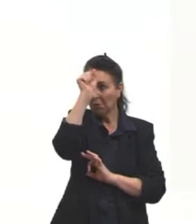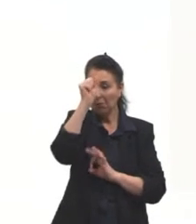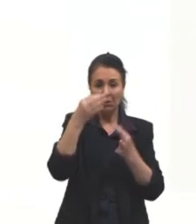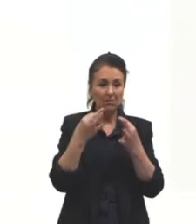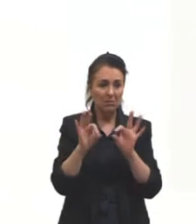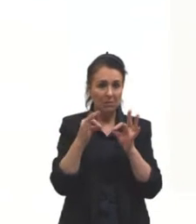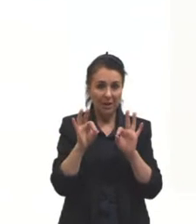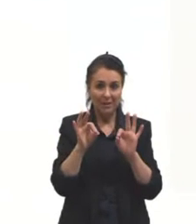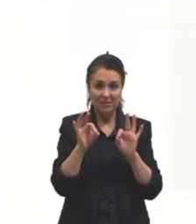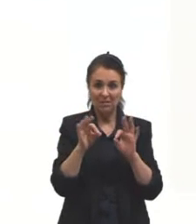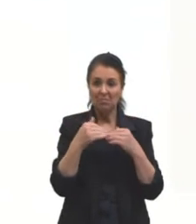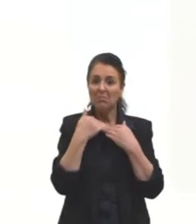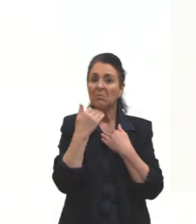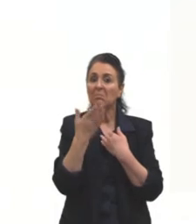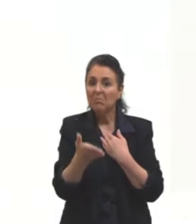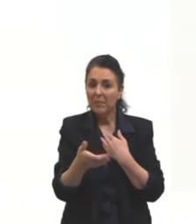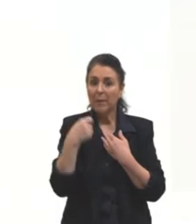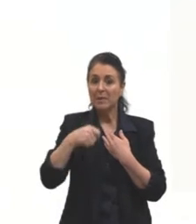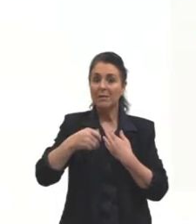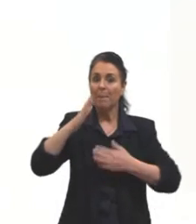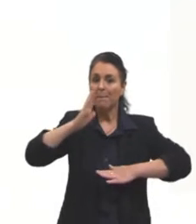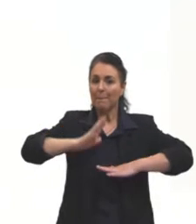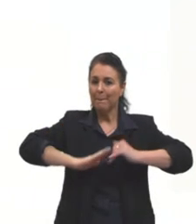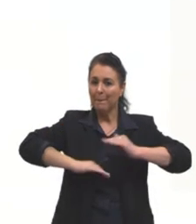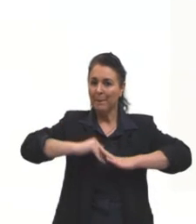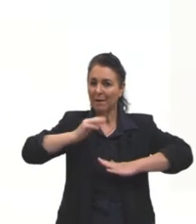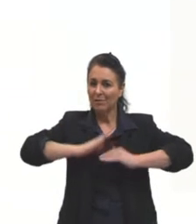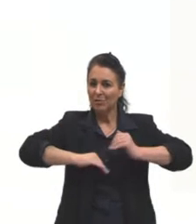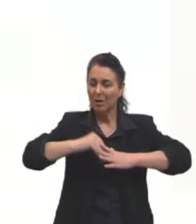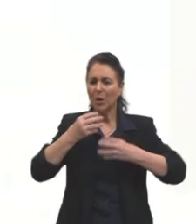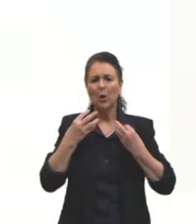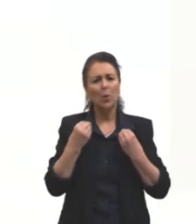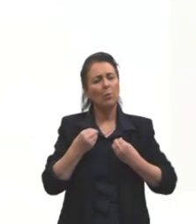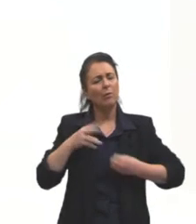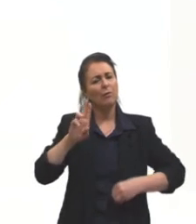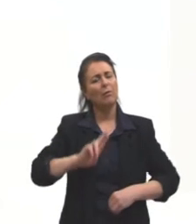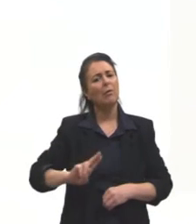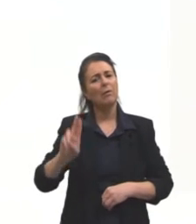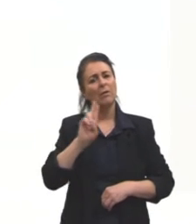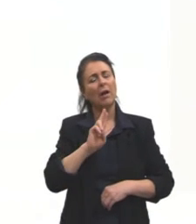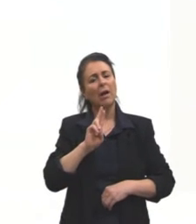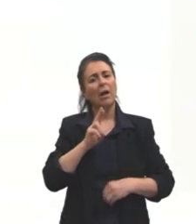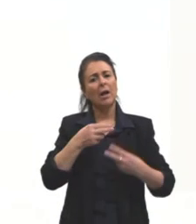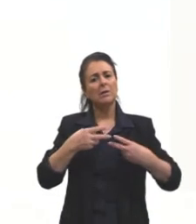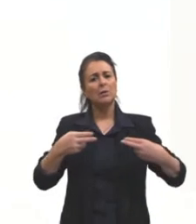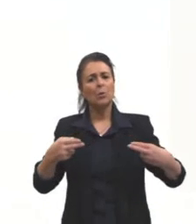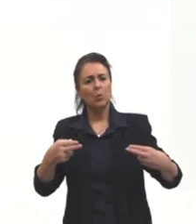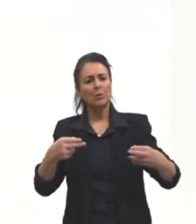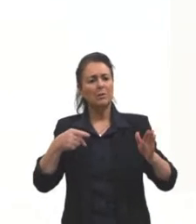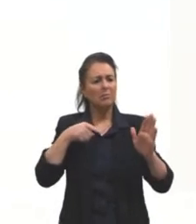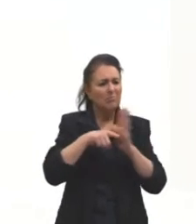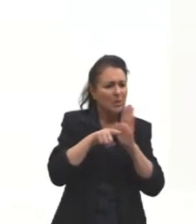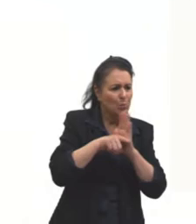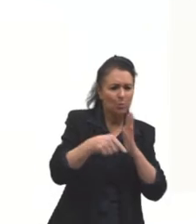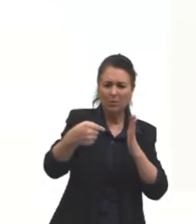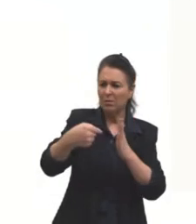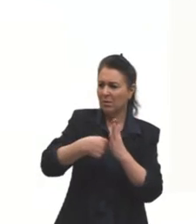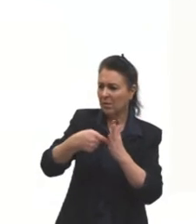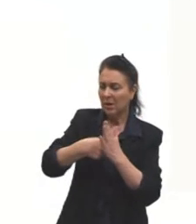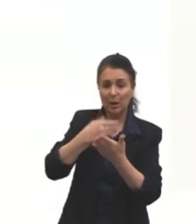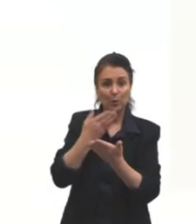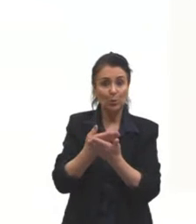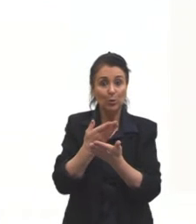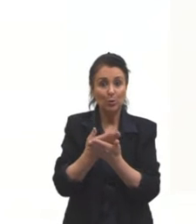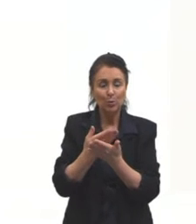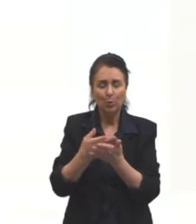existir na prática. Mas como é que a gente vai aplicar essas questões, esses questionamentos, lá no nosso estudo da